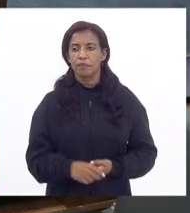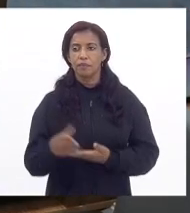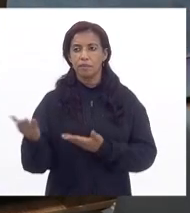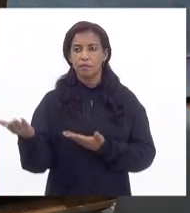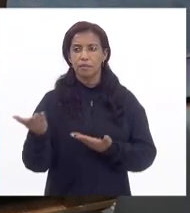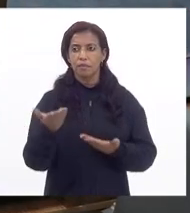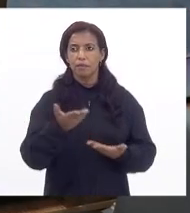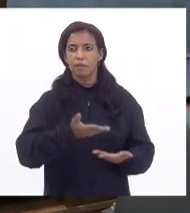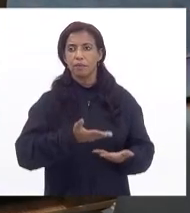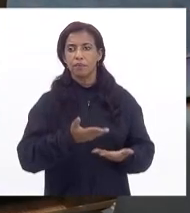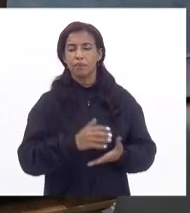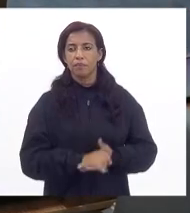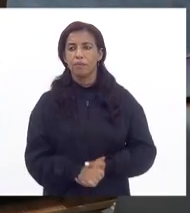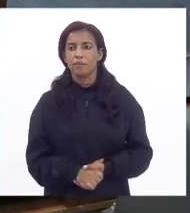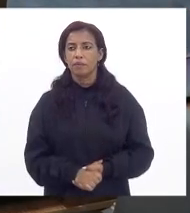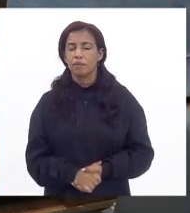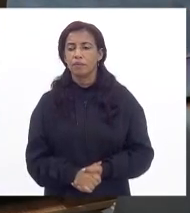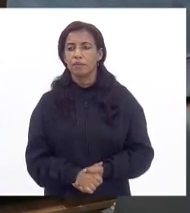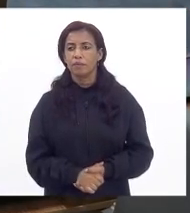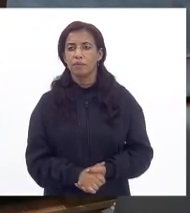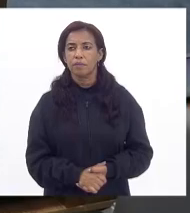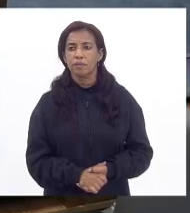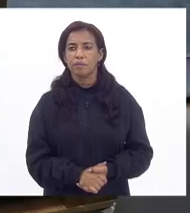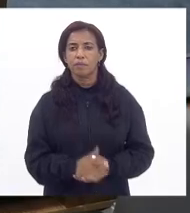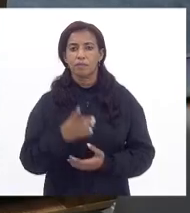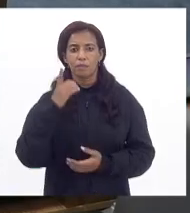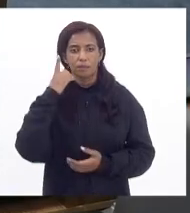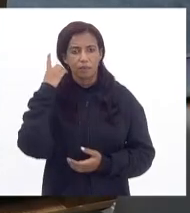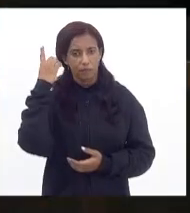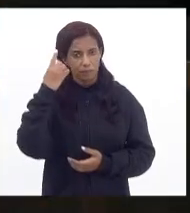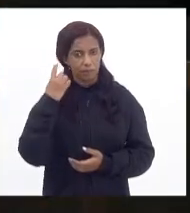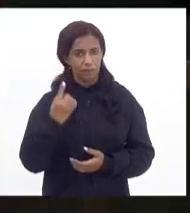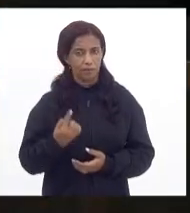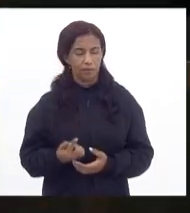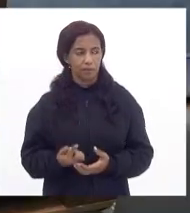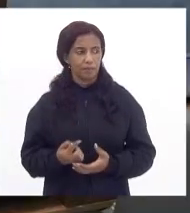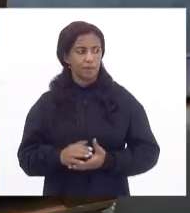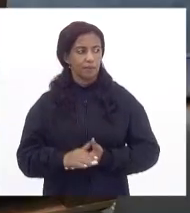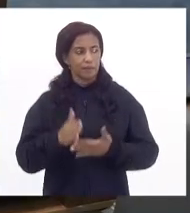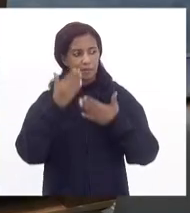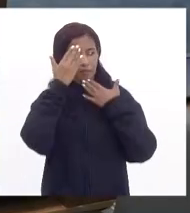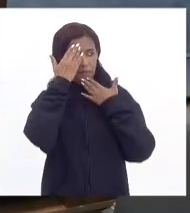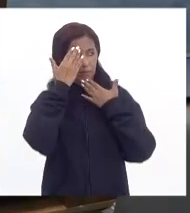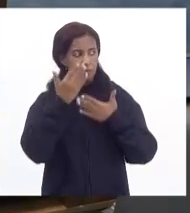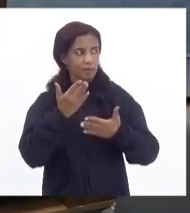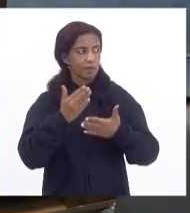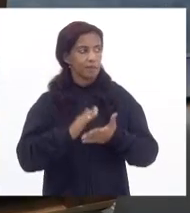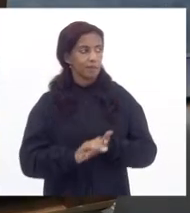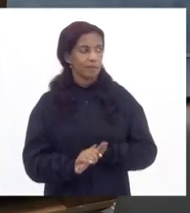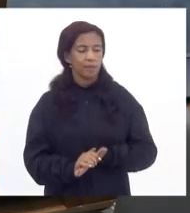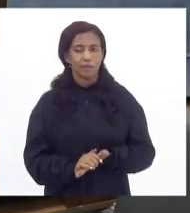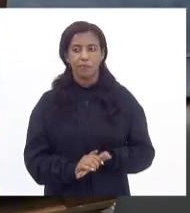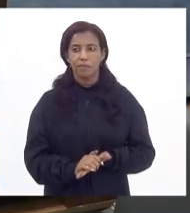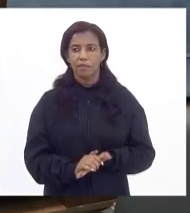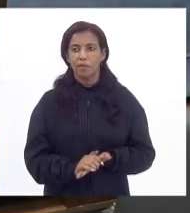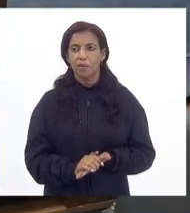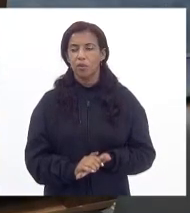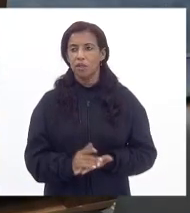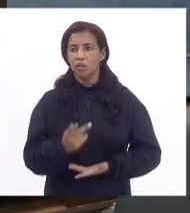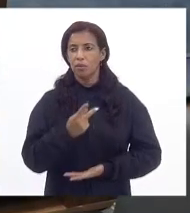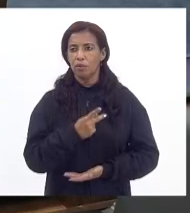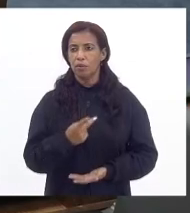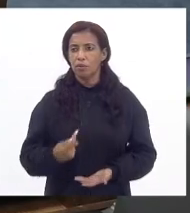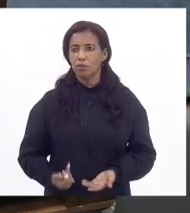Próxima deputada para fazer a declaração de voto, deputada Dani Monteiro. Obrigada, presidenta, deputada Marta